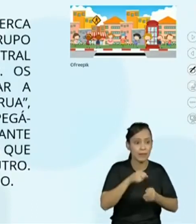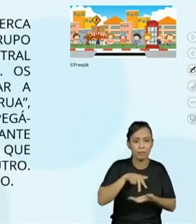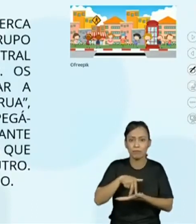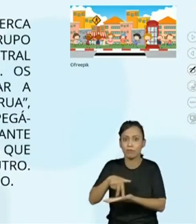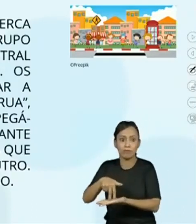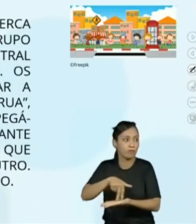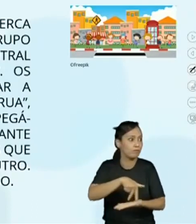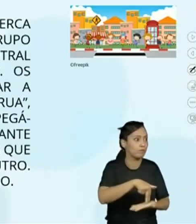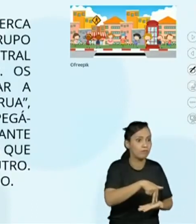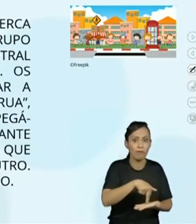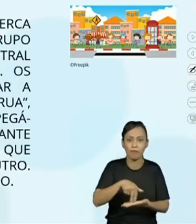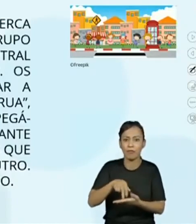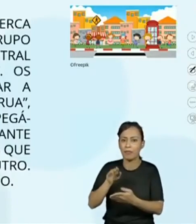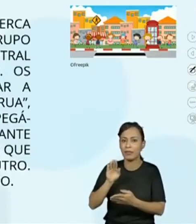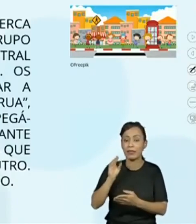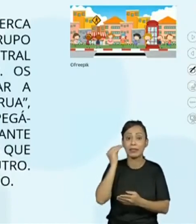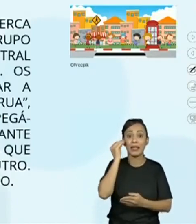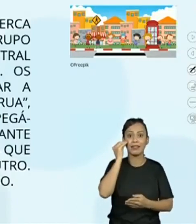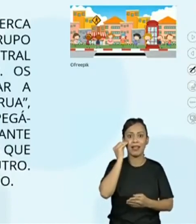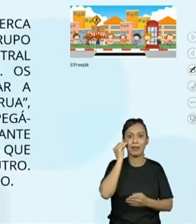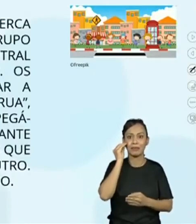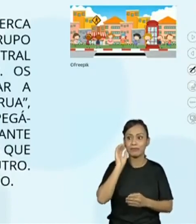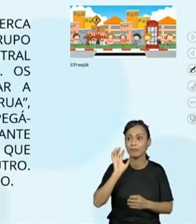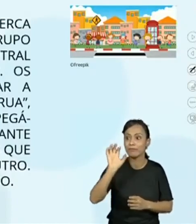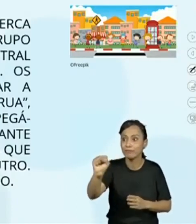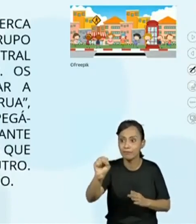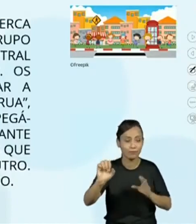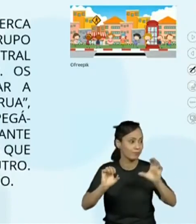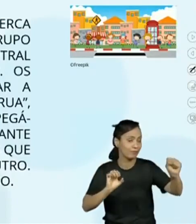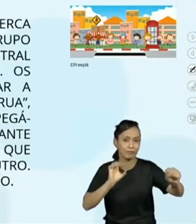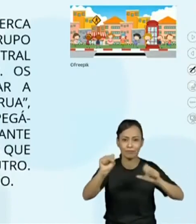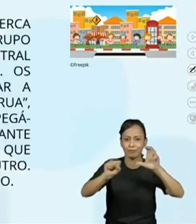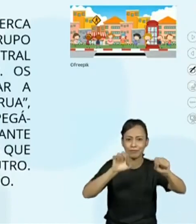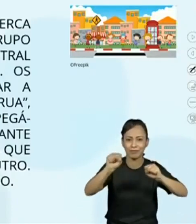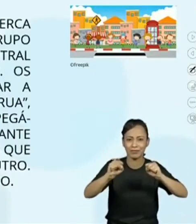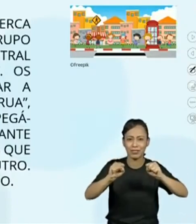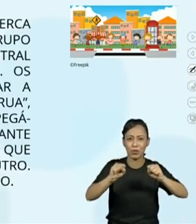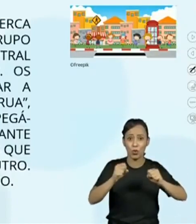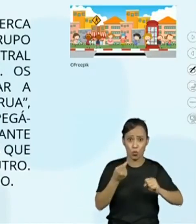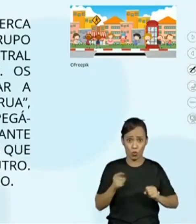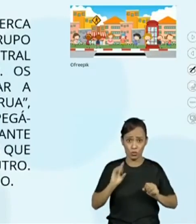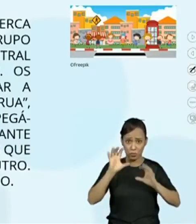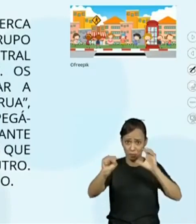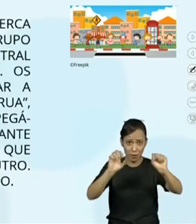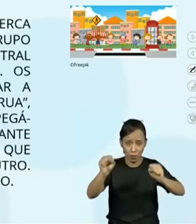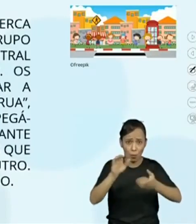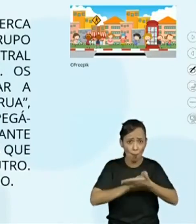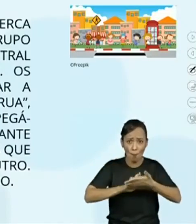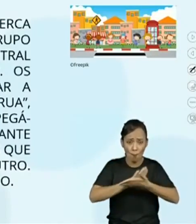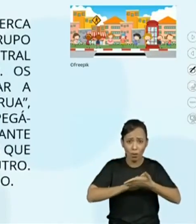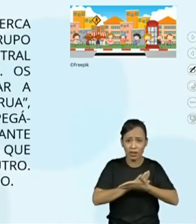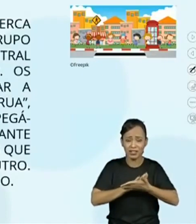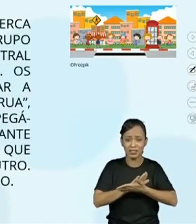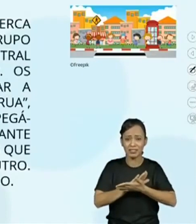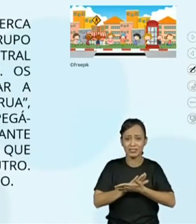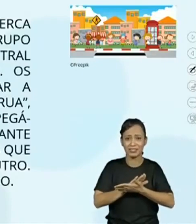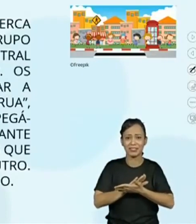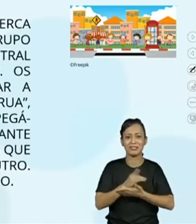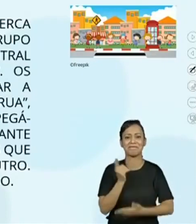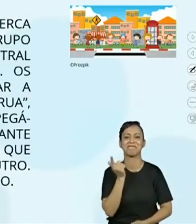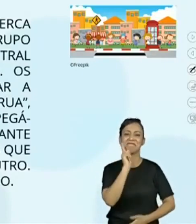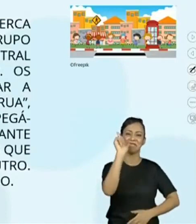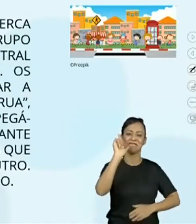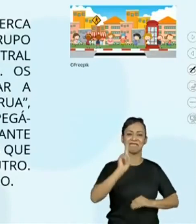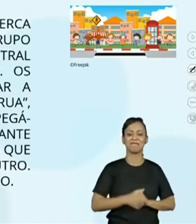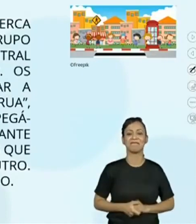Vence quem ficar por último sem ser pego. Este é o primeiro texto que eu